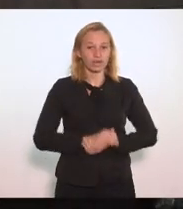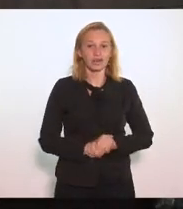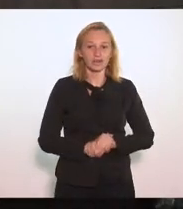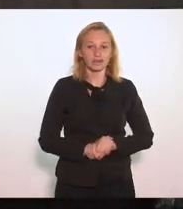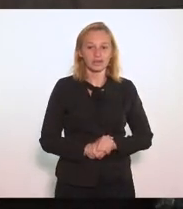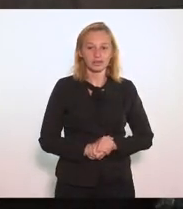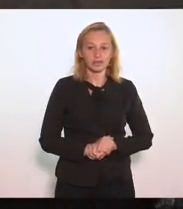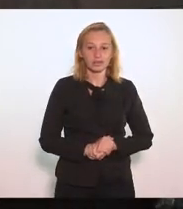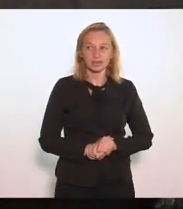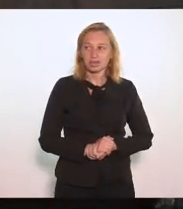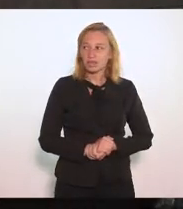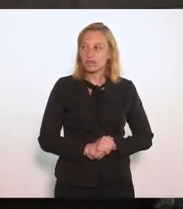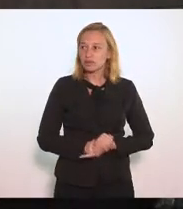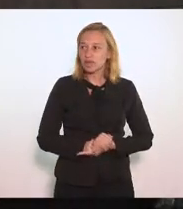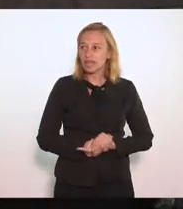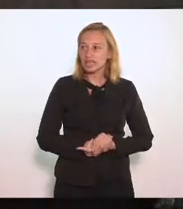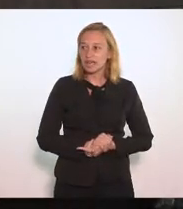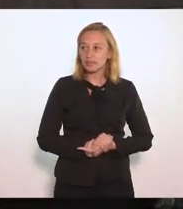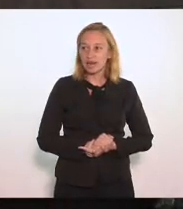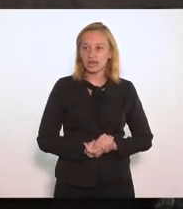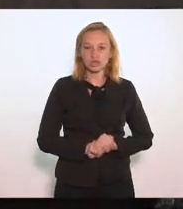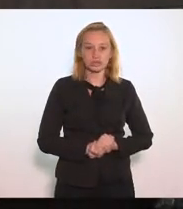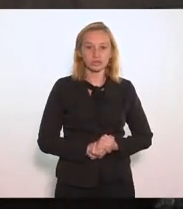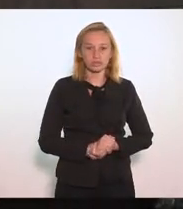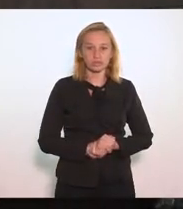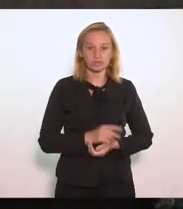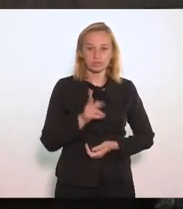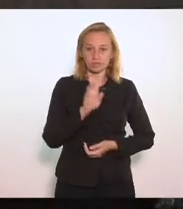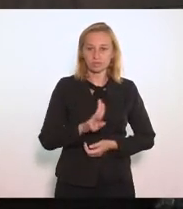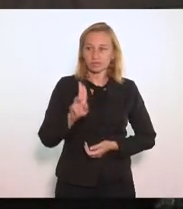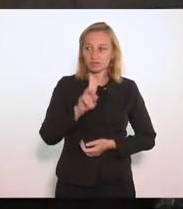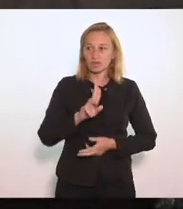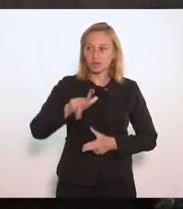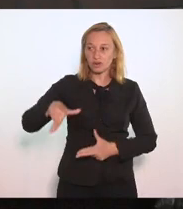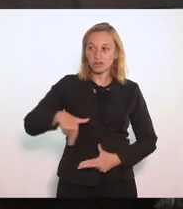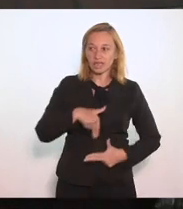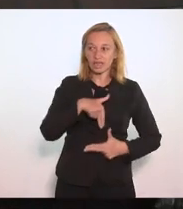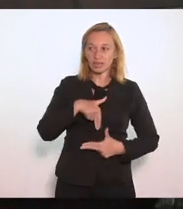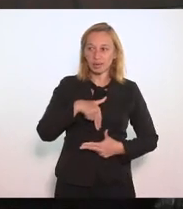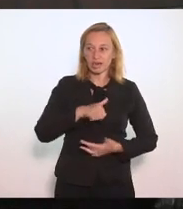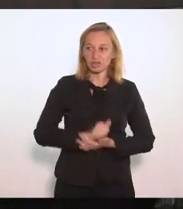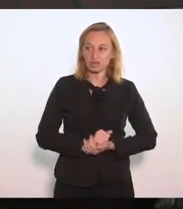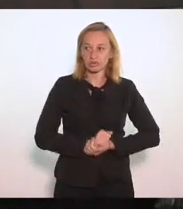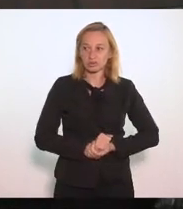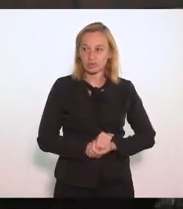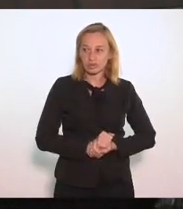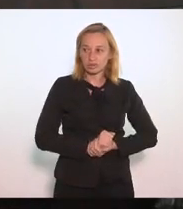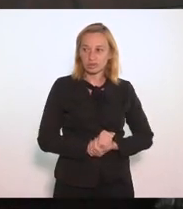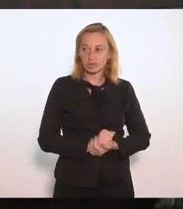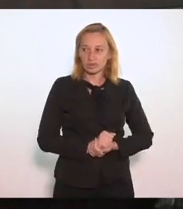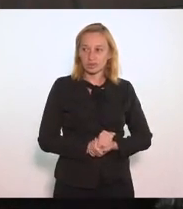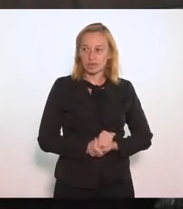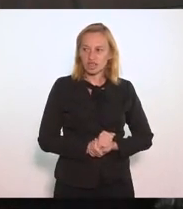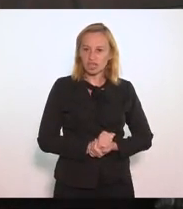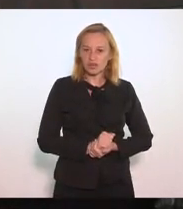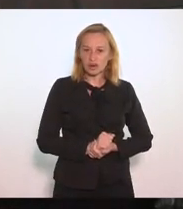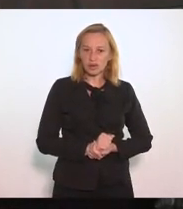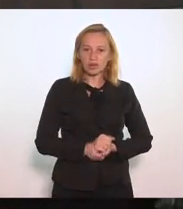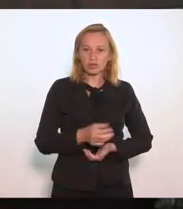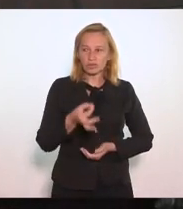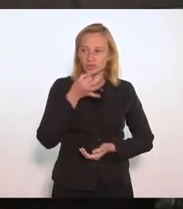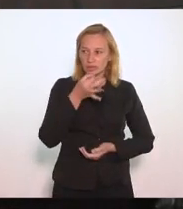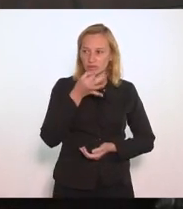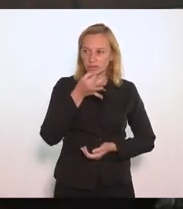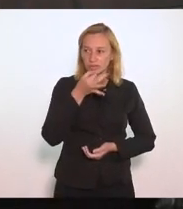Diretamente Tenho utilizado Aquela tribuna Para colocar As minhas Opiniões